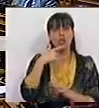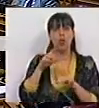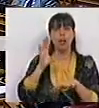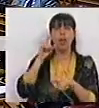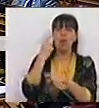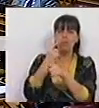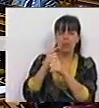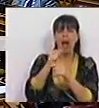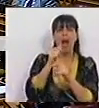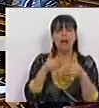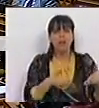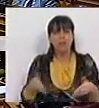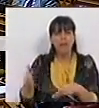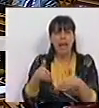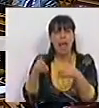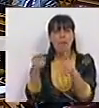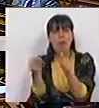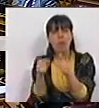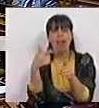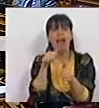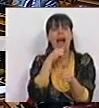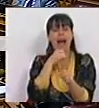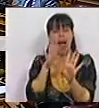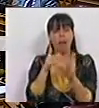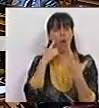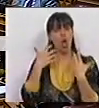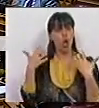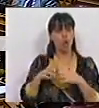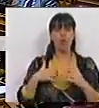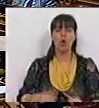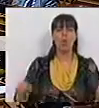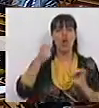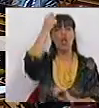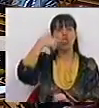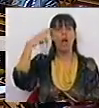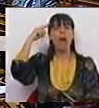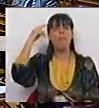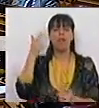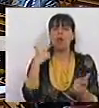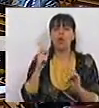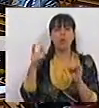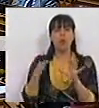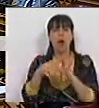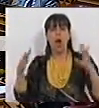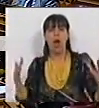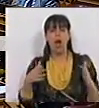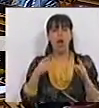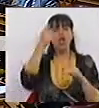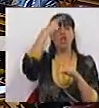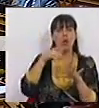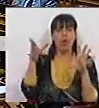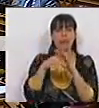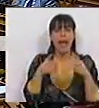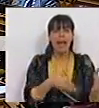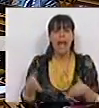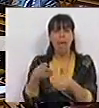levadas também. Nós podemos dizer, sem sombra de dúvida, que a história da Madeira não se pode dissociar da história das levadas.